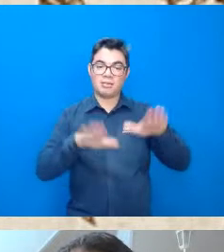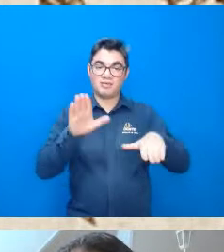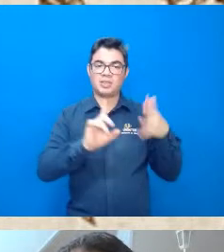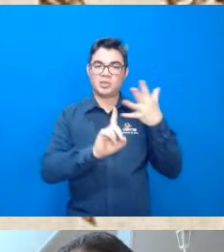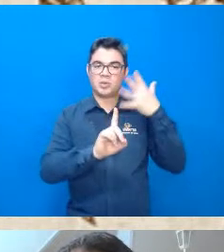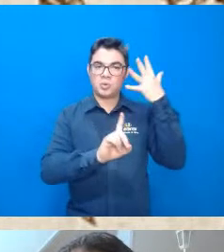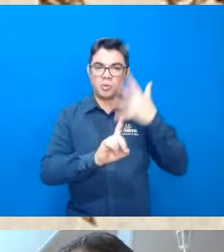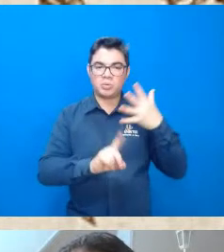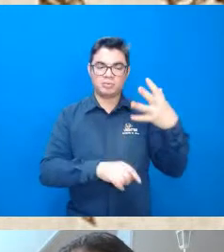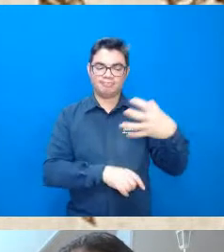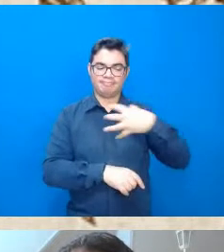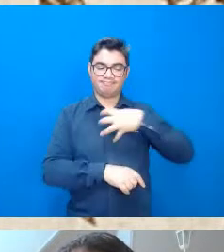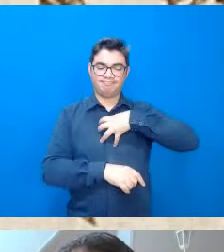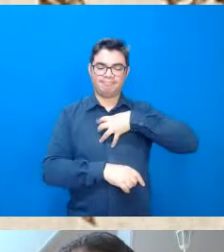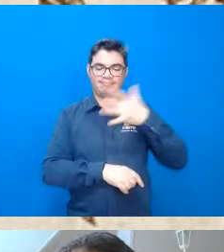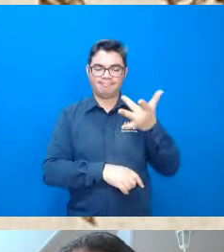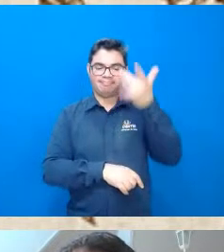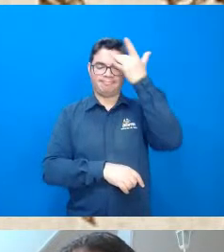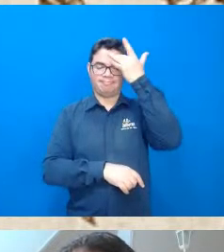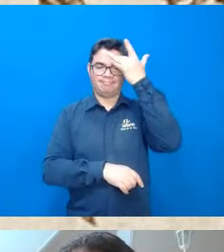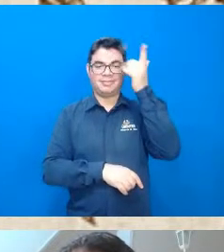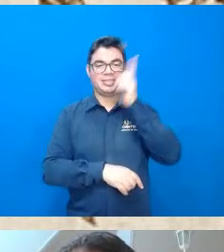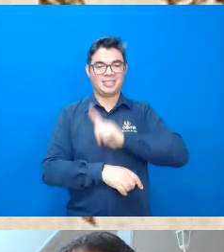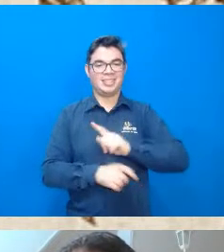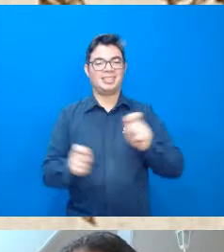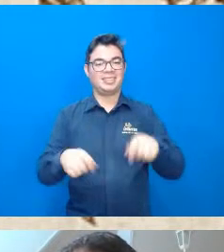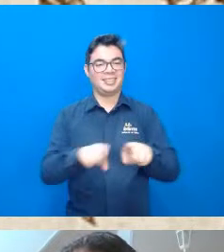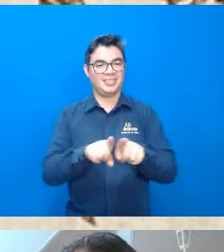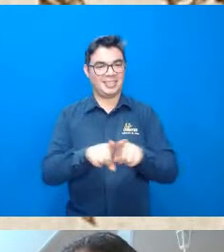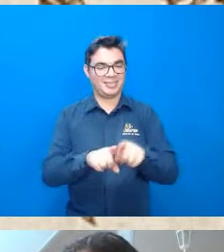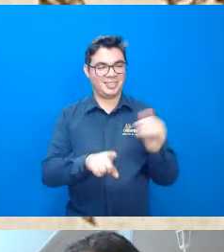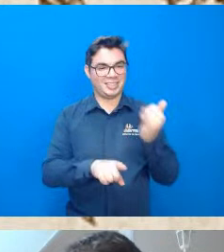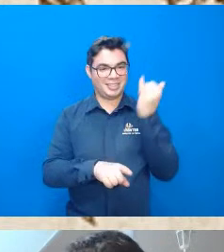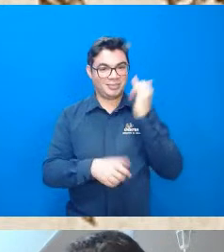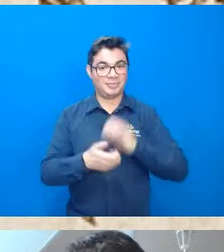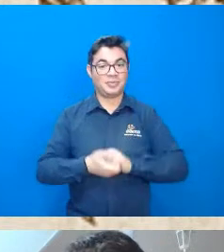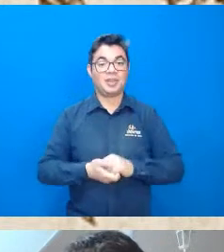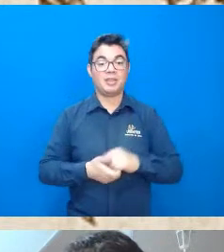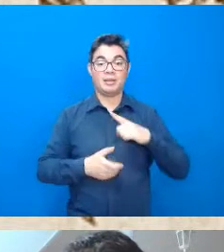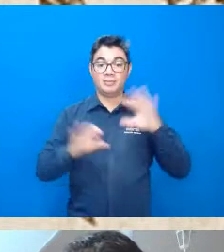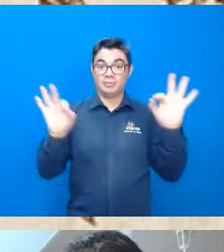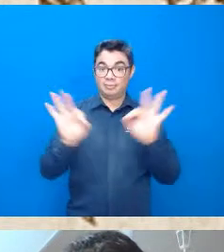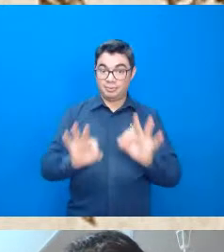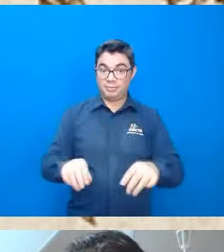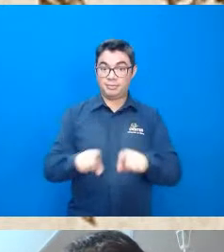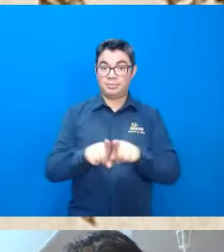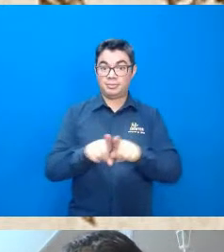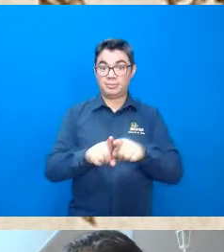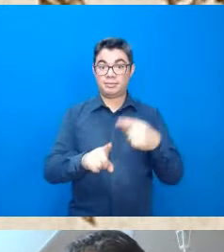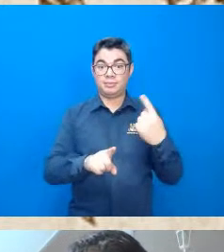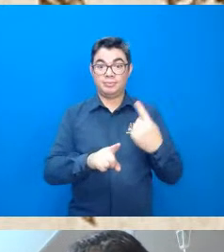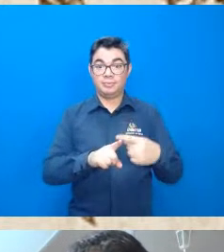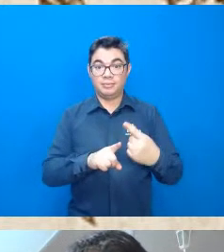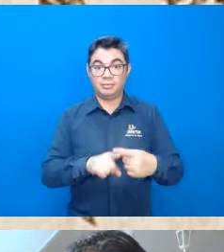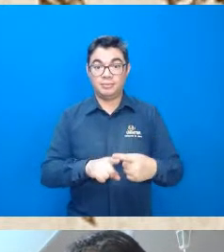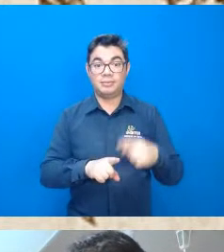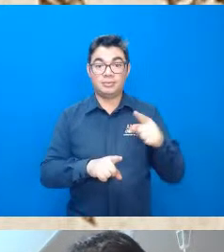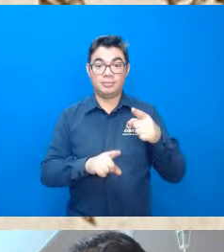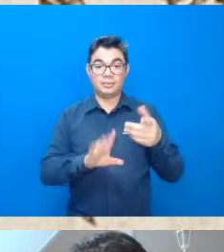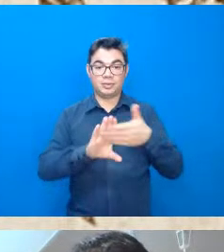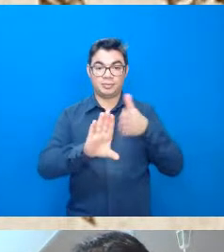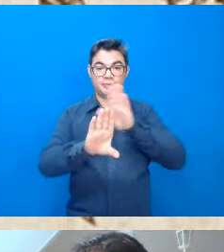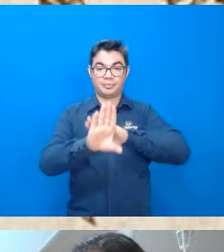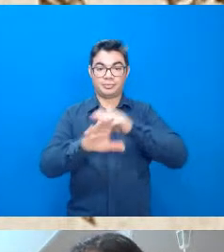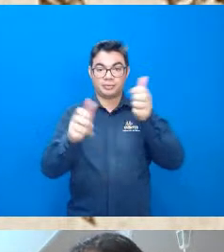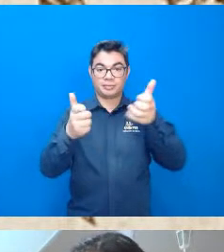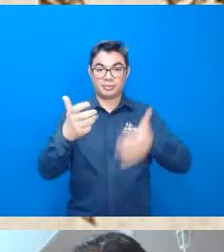reverberando aí os nossos estudantes que seguem também eu fiquei muito feliz né professora Claudinei eu coloquei antes nos bastidores